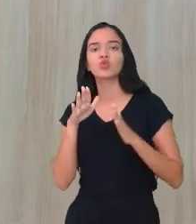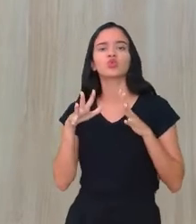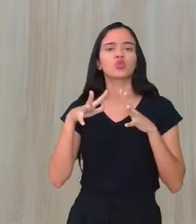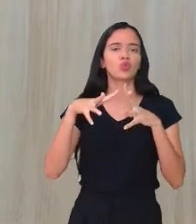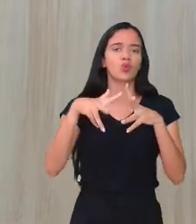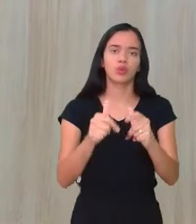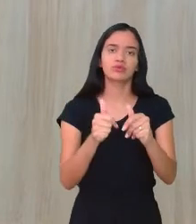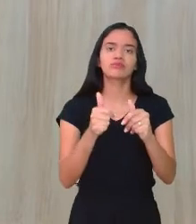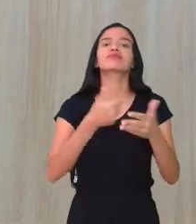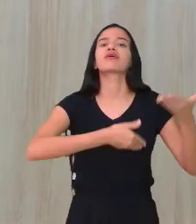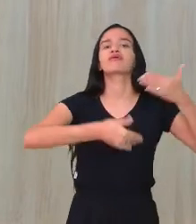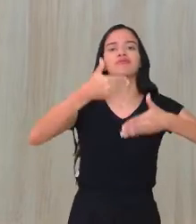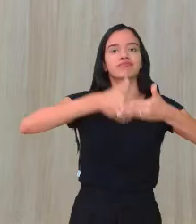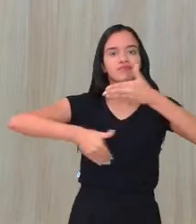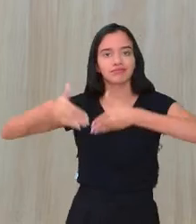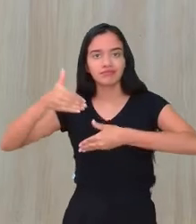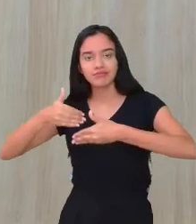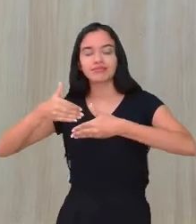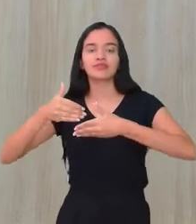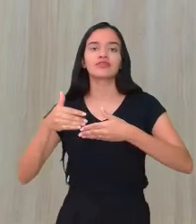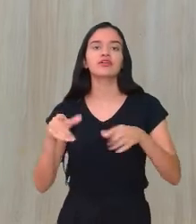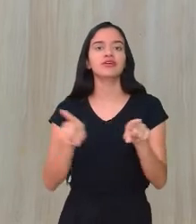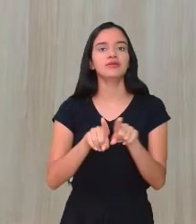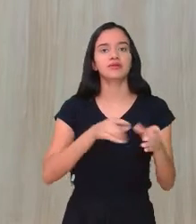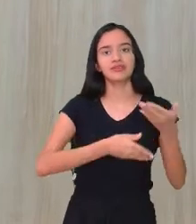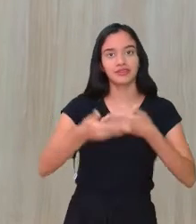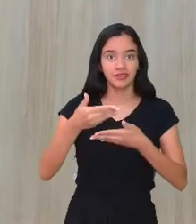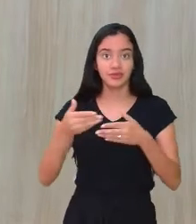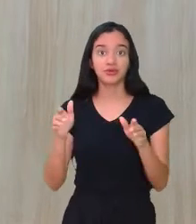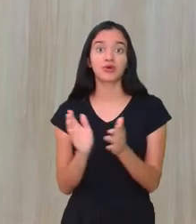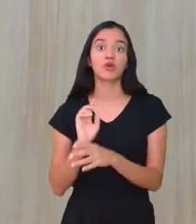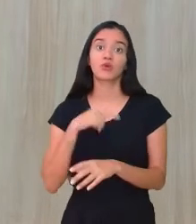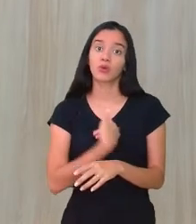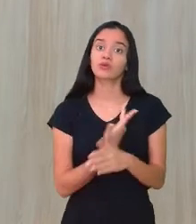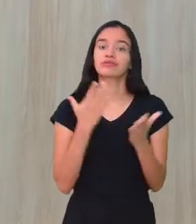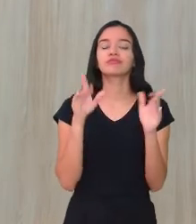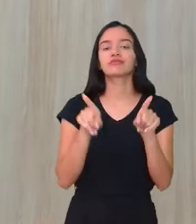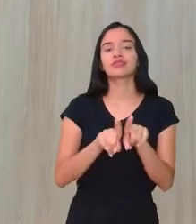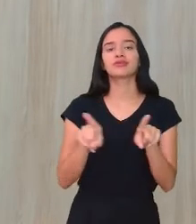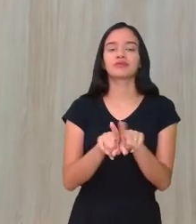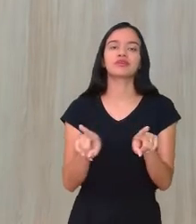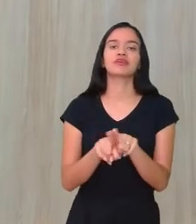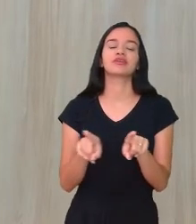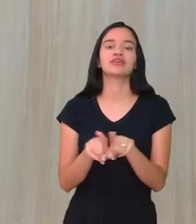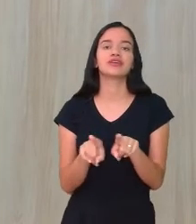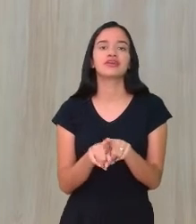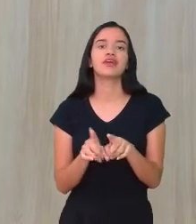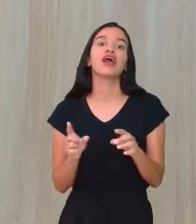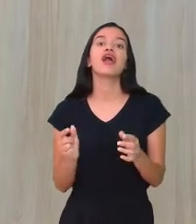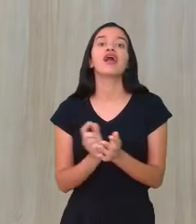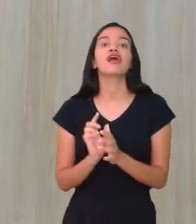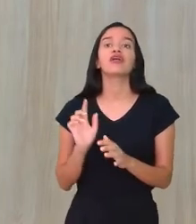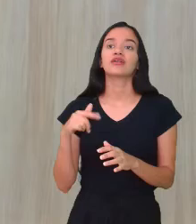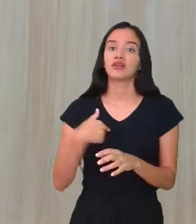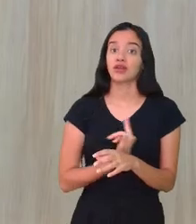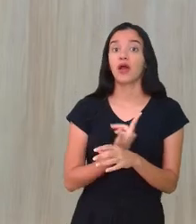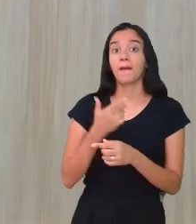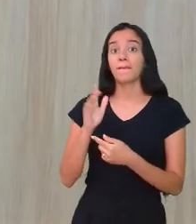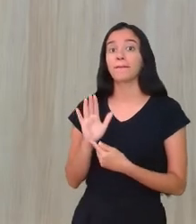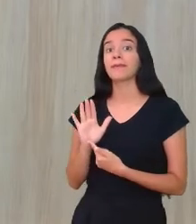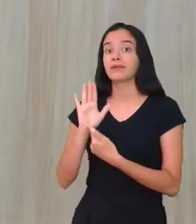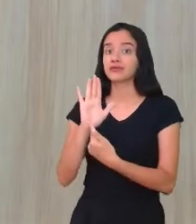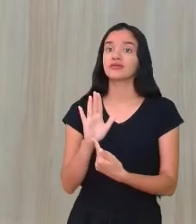realmente participar e poder interagir conosco. Então, vamos lá. Também nós trazemos para